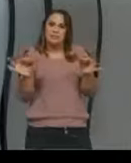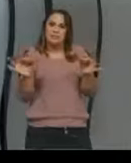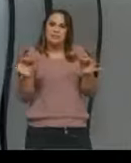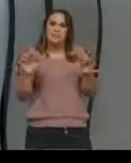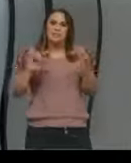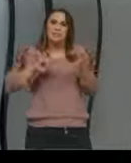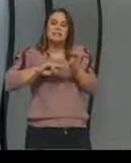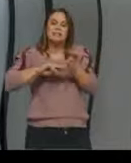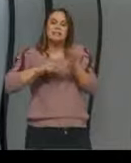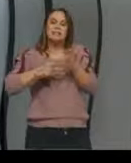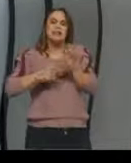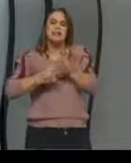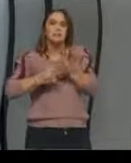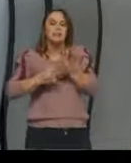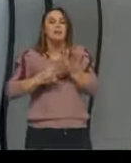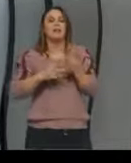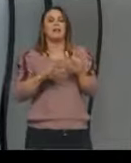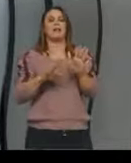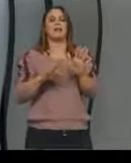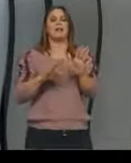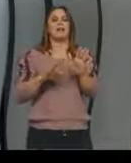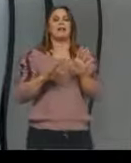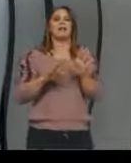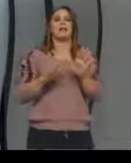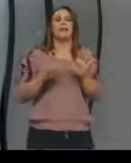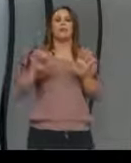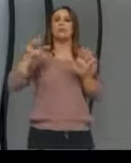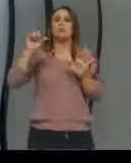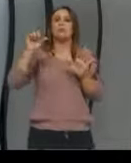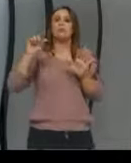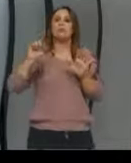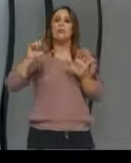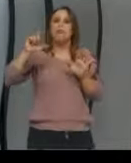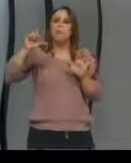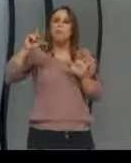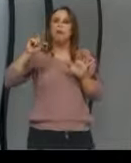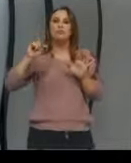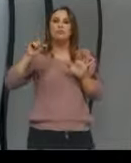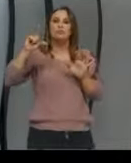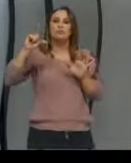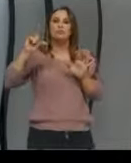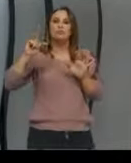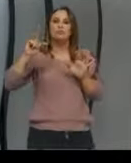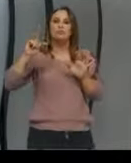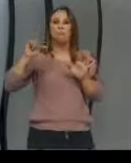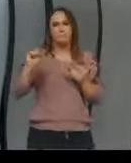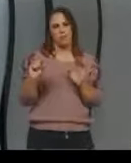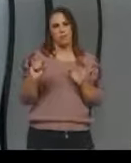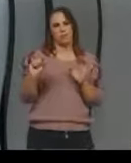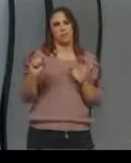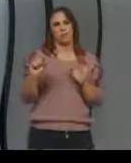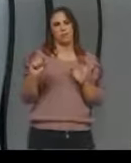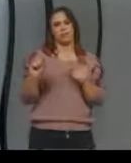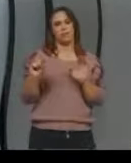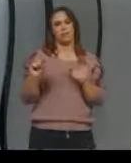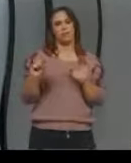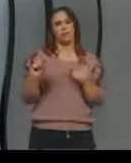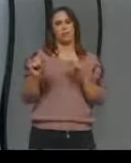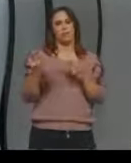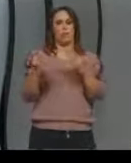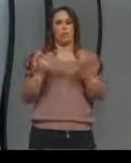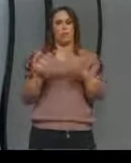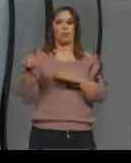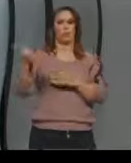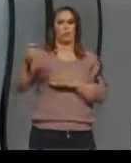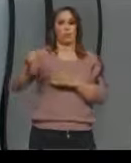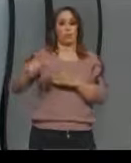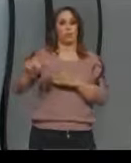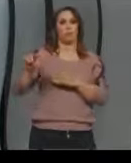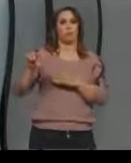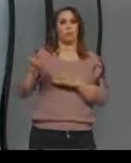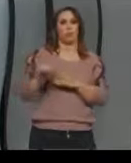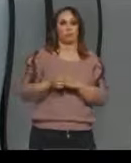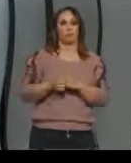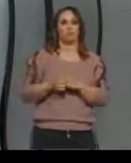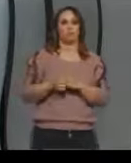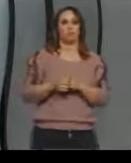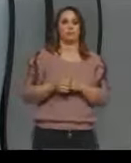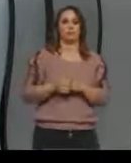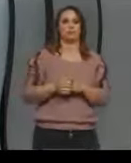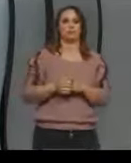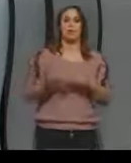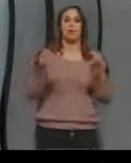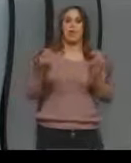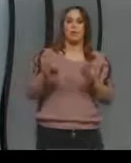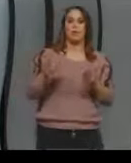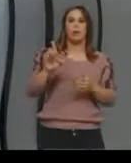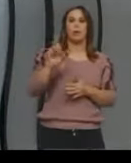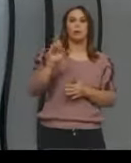tamanho dele comparado com os outros. Beleza? Então aí eu quero passar para a Débora para falar um pouco sobre